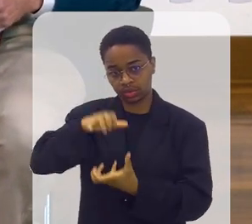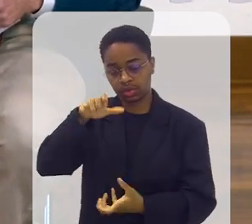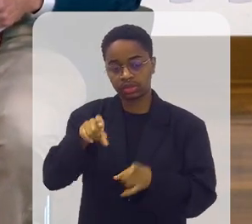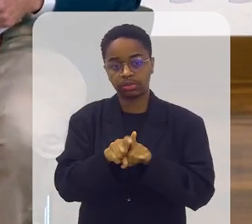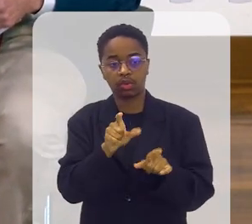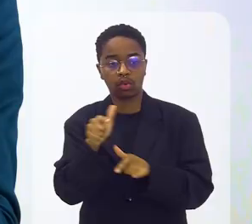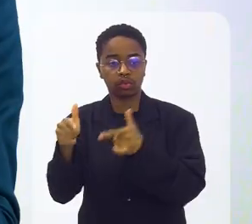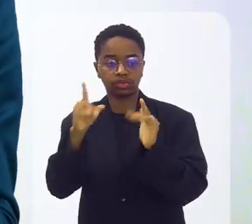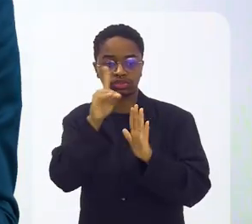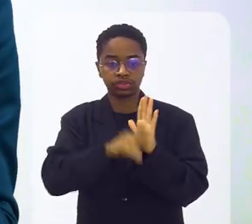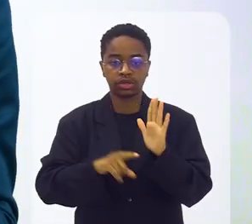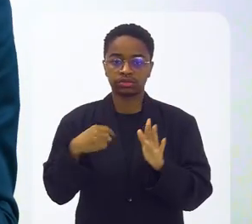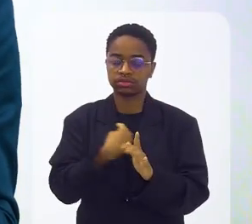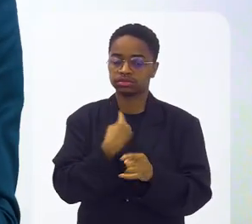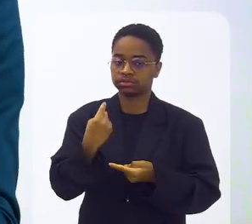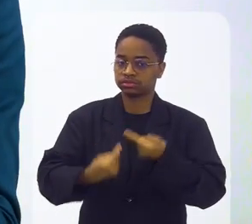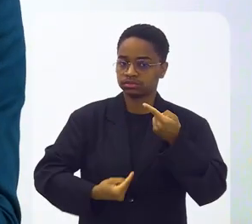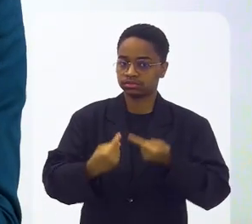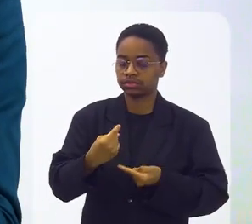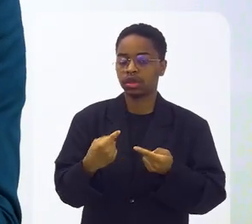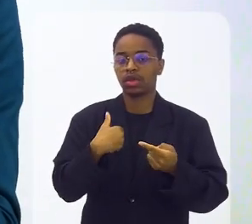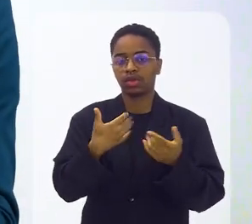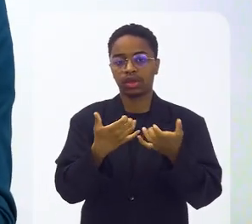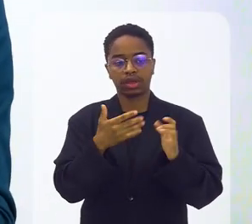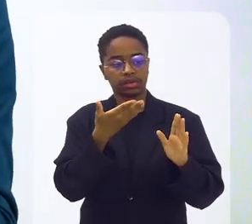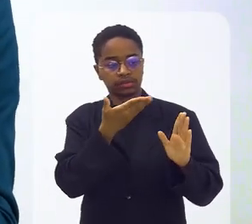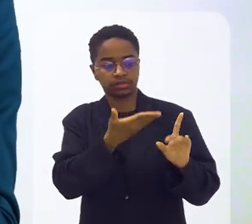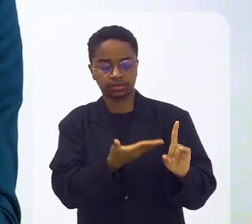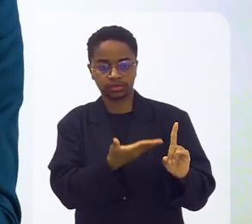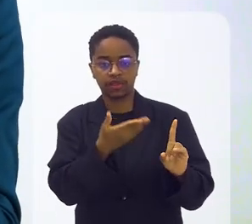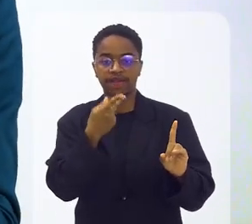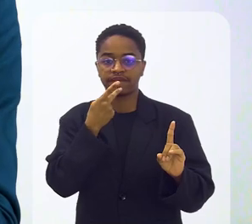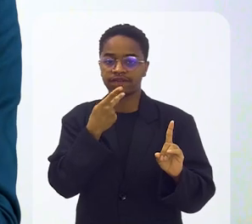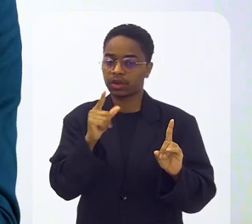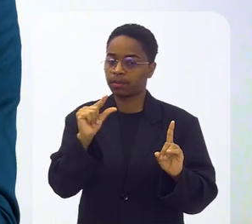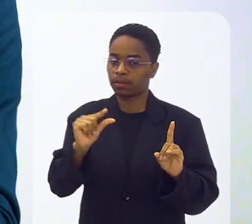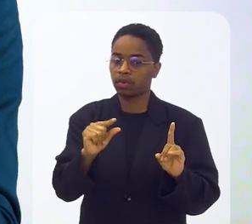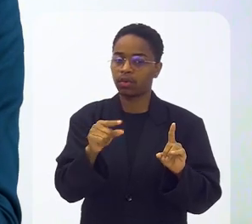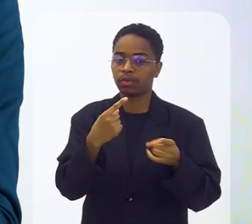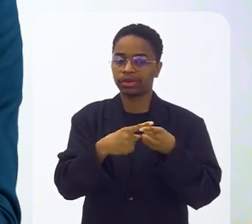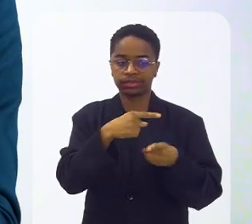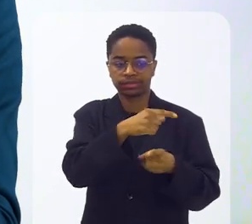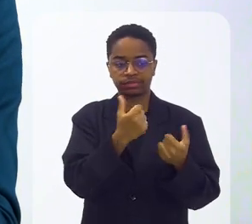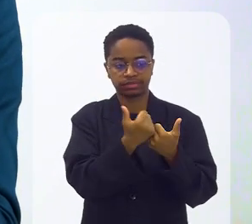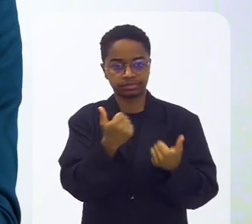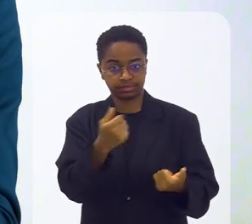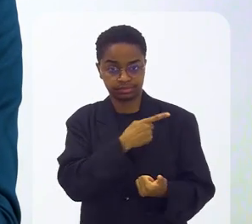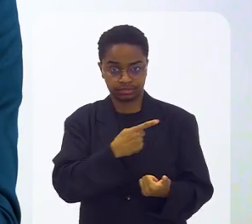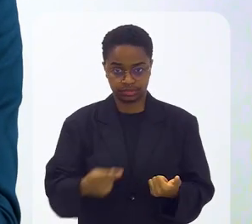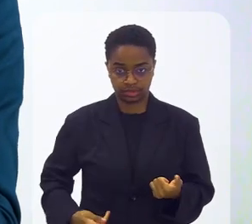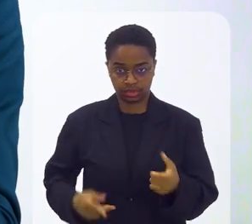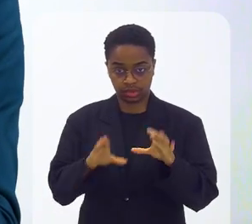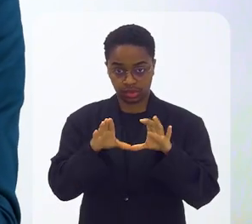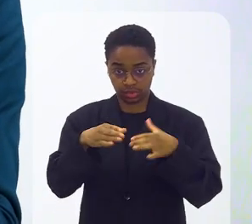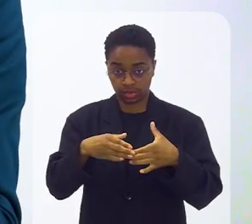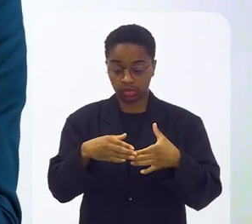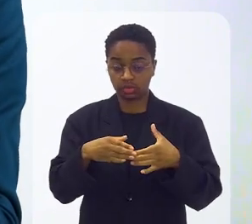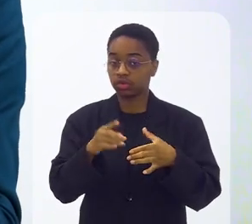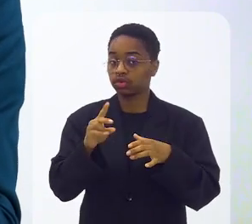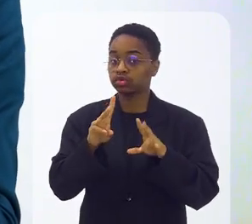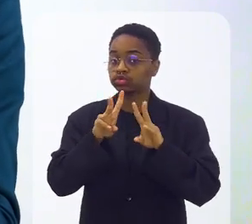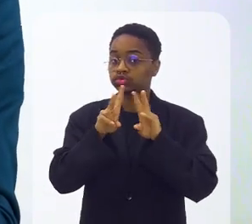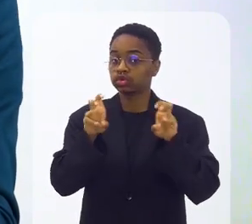estamos debatendo. Eu queria que falasse um pouquinho, deputada, do seu lugar, do lugar que ocupa como vice-presidenta da comissão, sobre